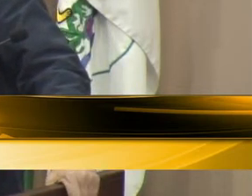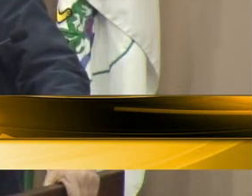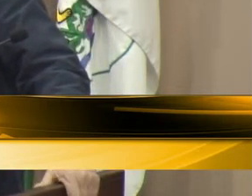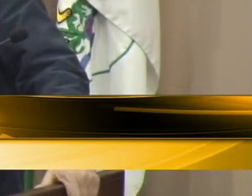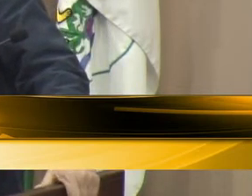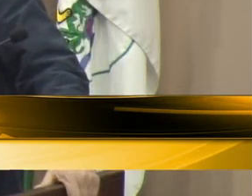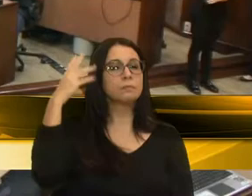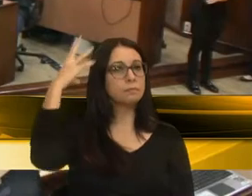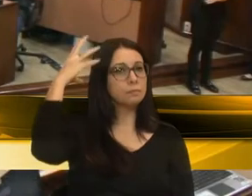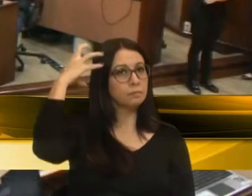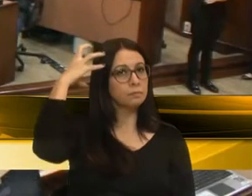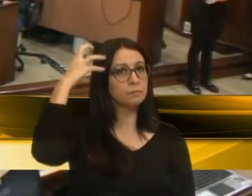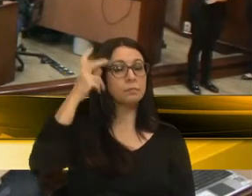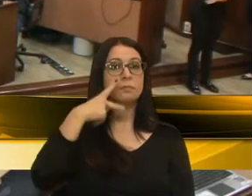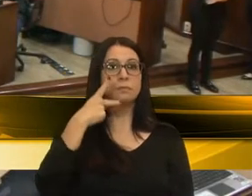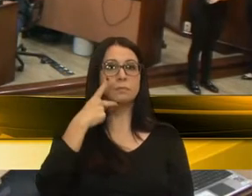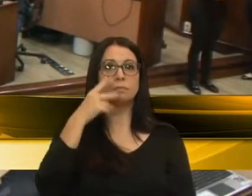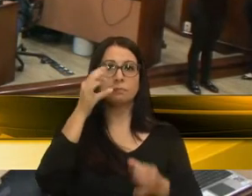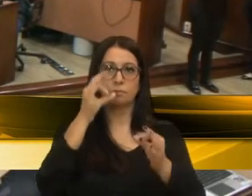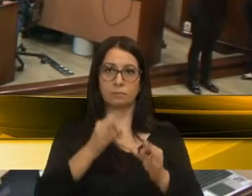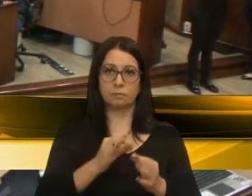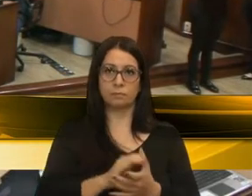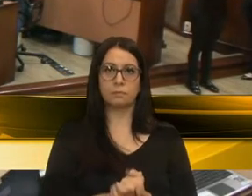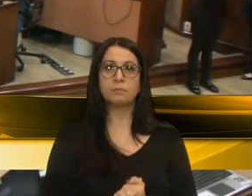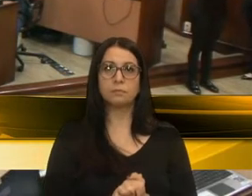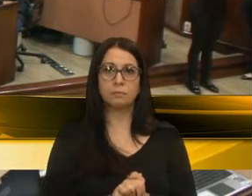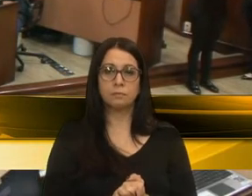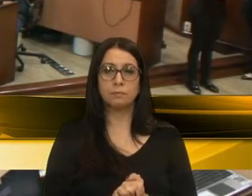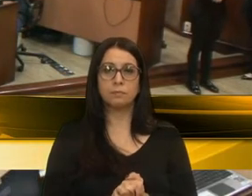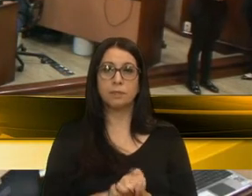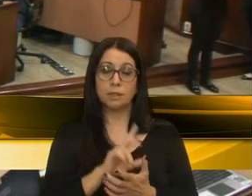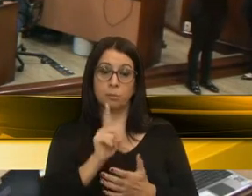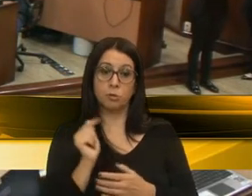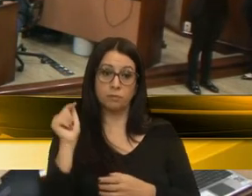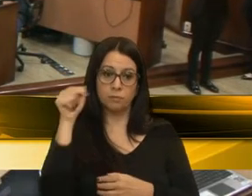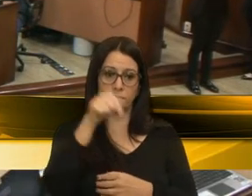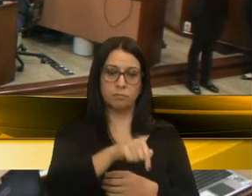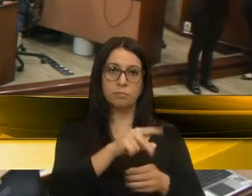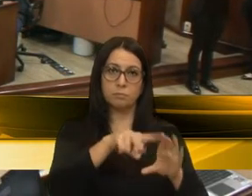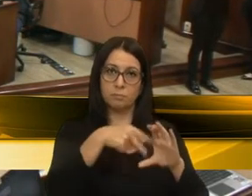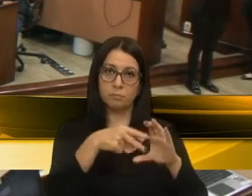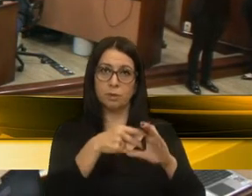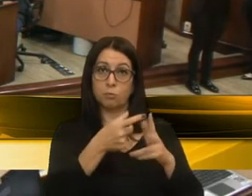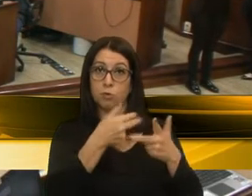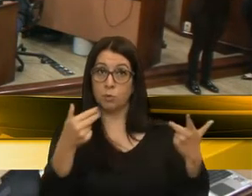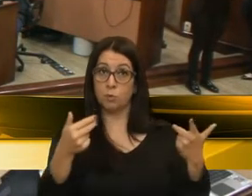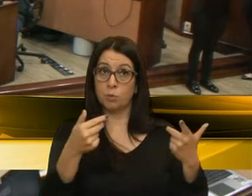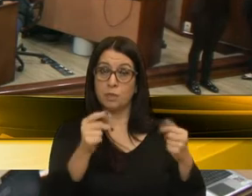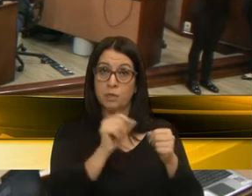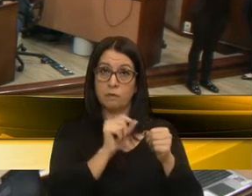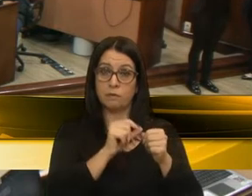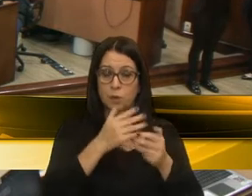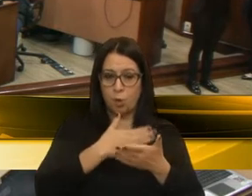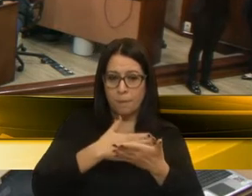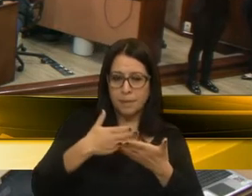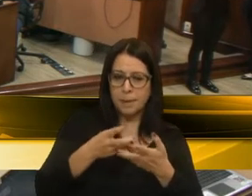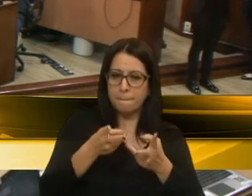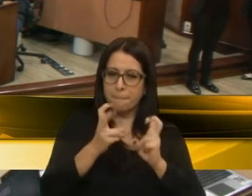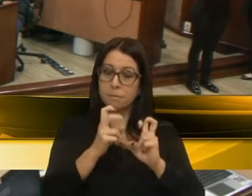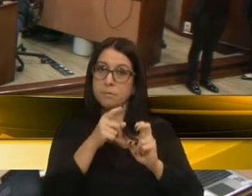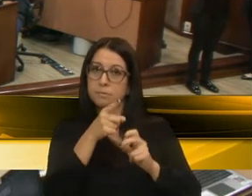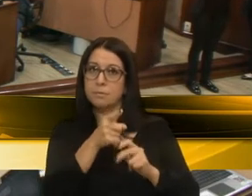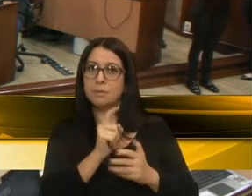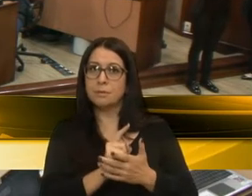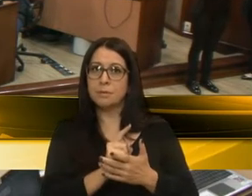Tibirissá, eu falo com toda certeza, depois que o senhor veio para a Câmara, muita coisa fez com que eu começasse a perceber